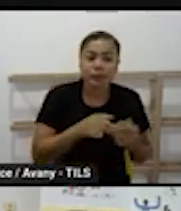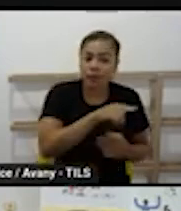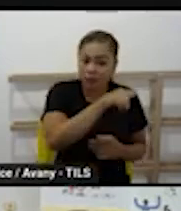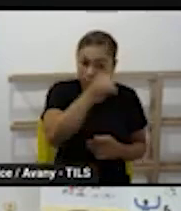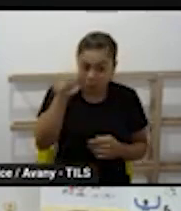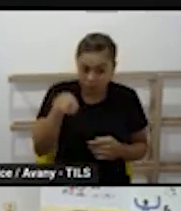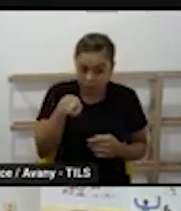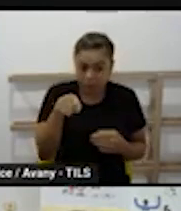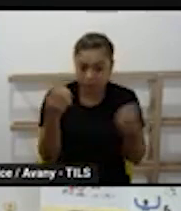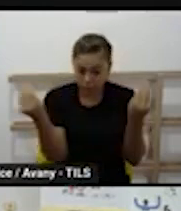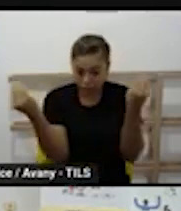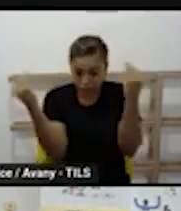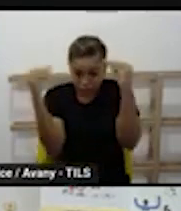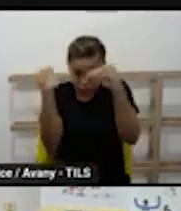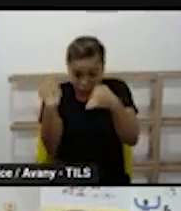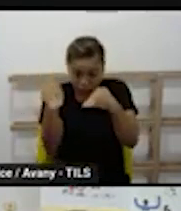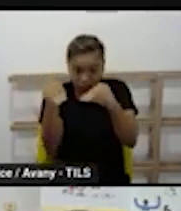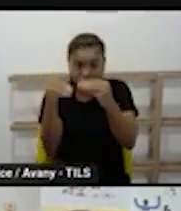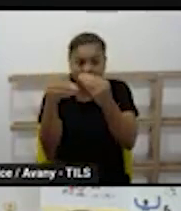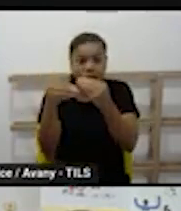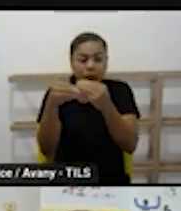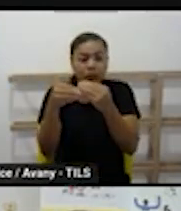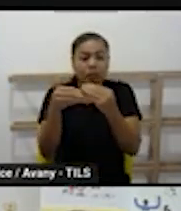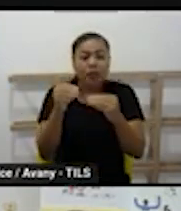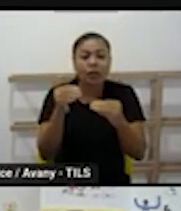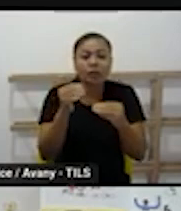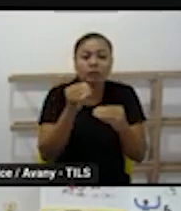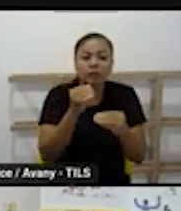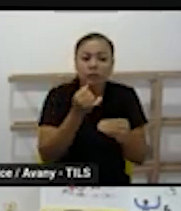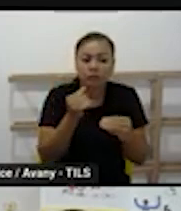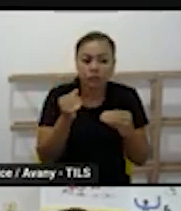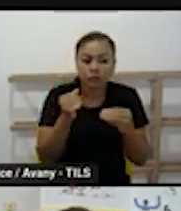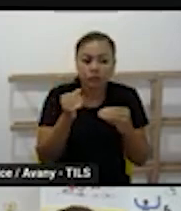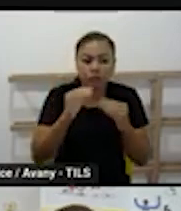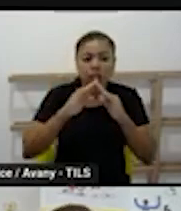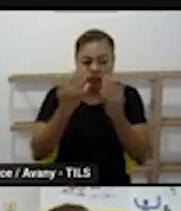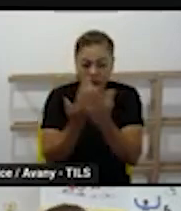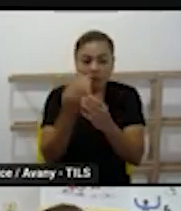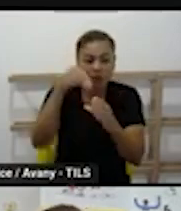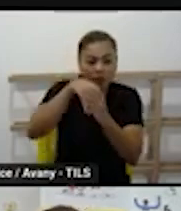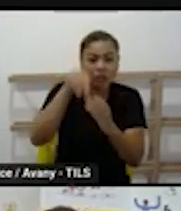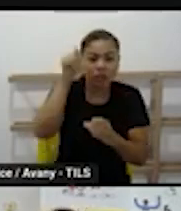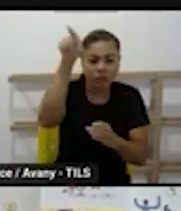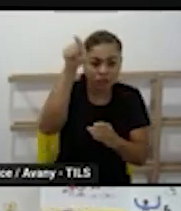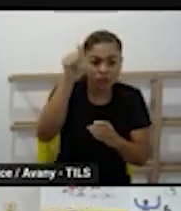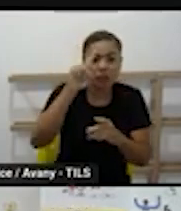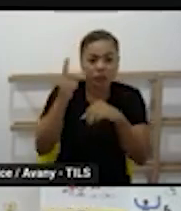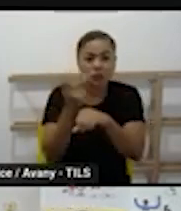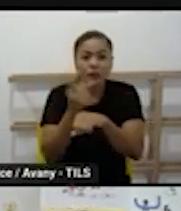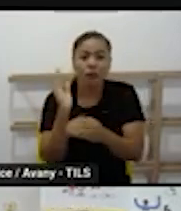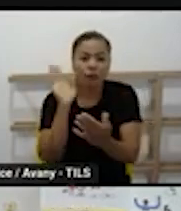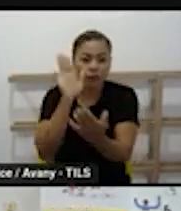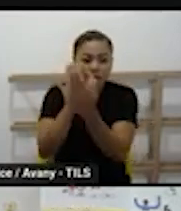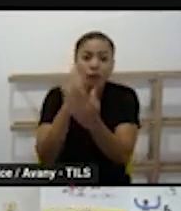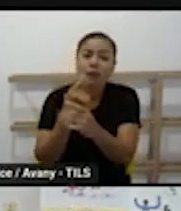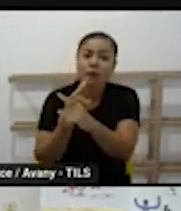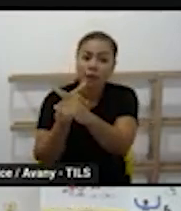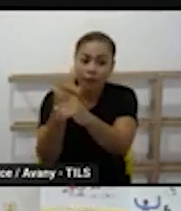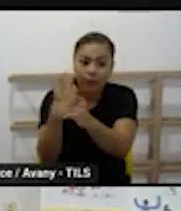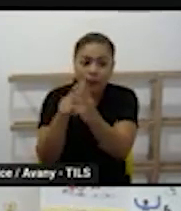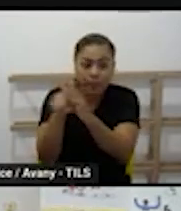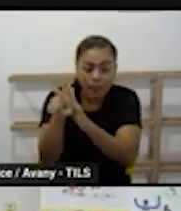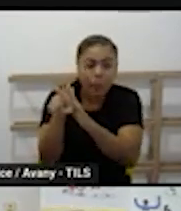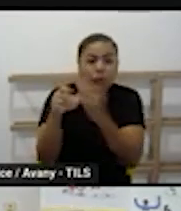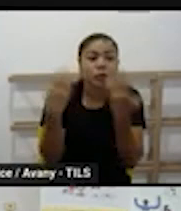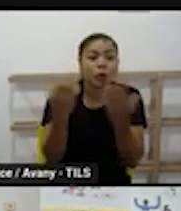vai estar disponível nas escolas, então procure a equipe gestora, sei que tem algumas equipes gestoras aqui presentes, e vão